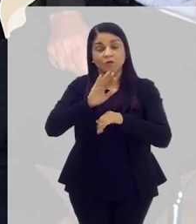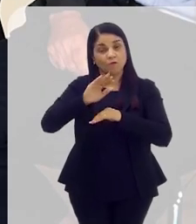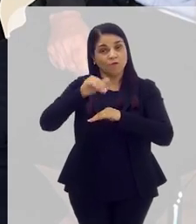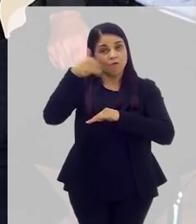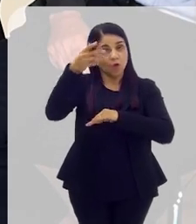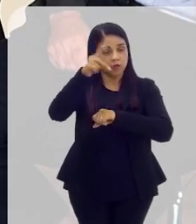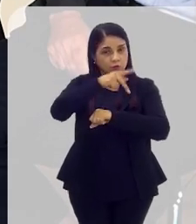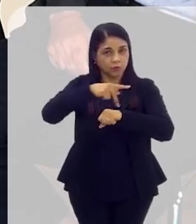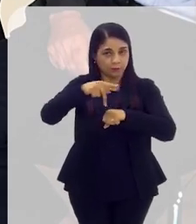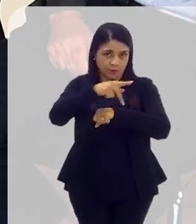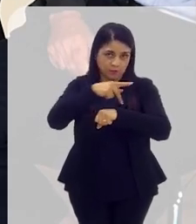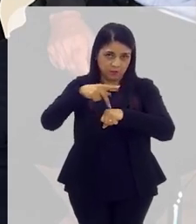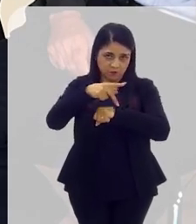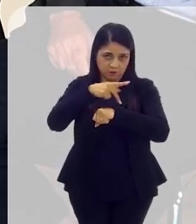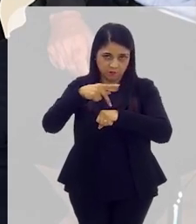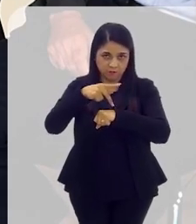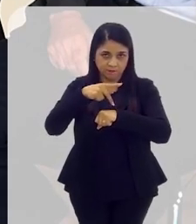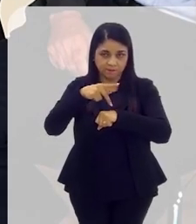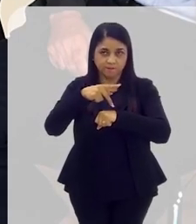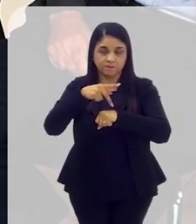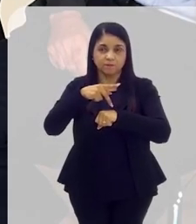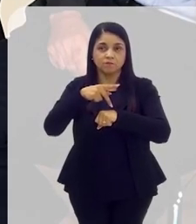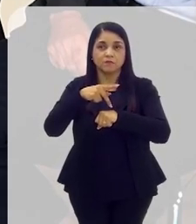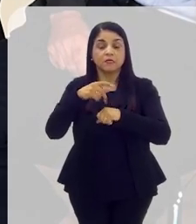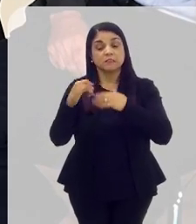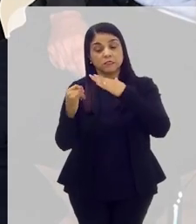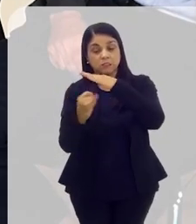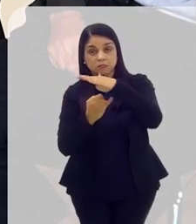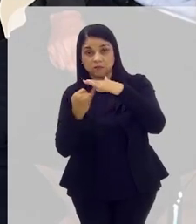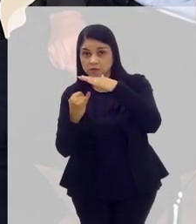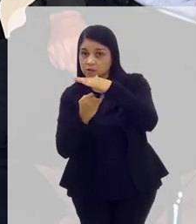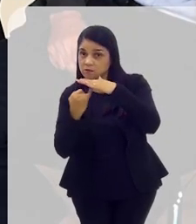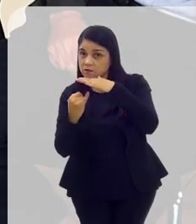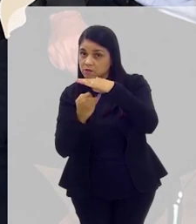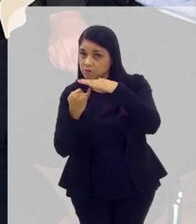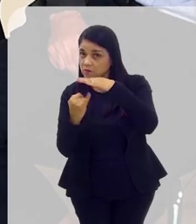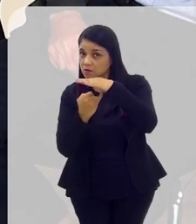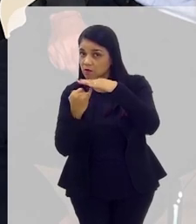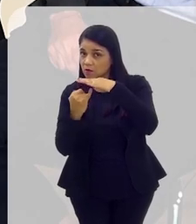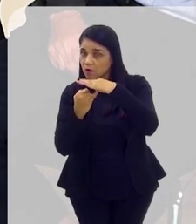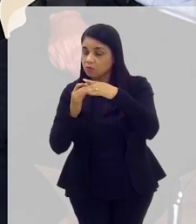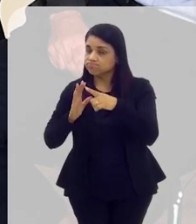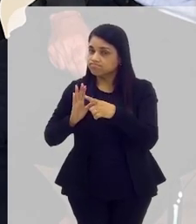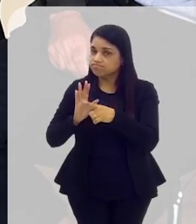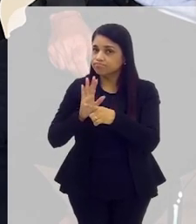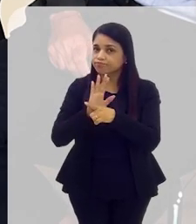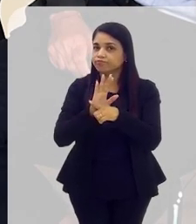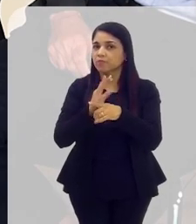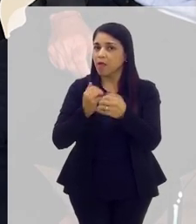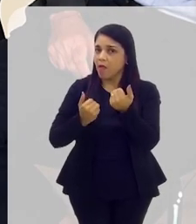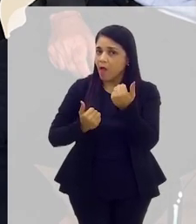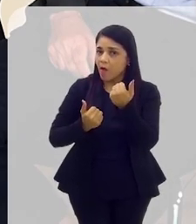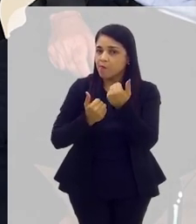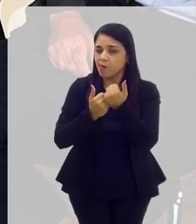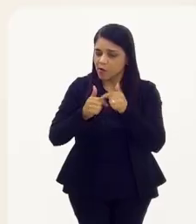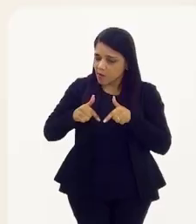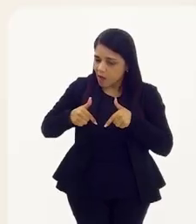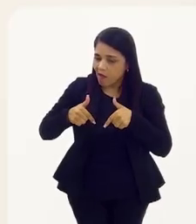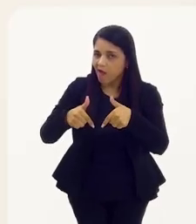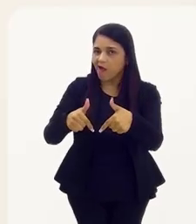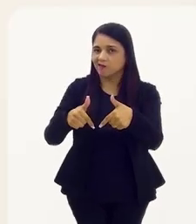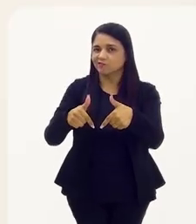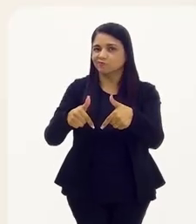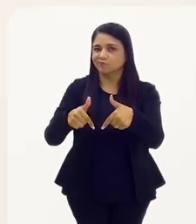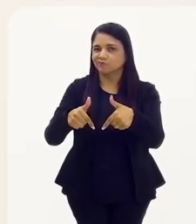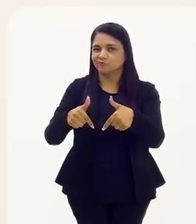efeitos no exterior, seja internacionalizada. Então, esse órgão faz a cooperação, ele